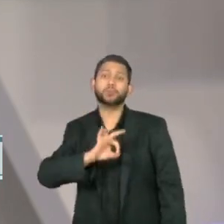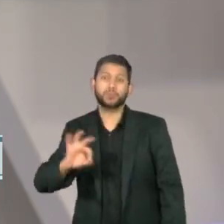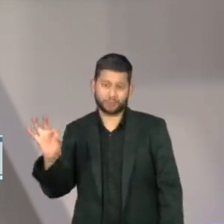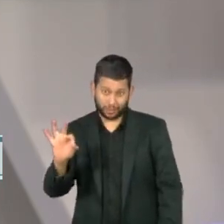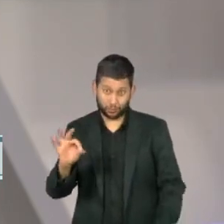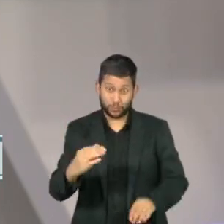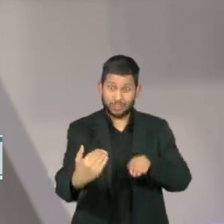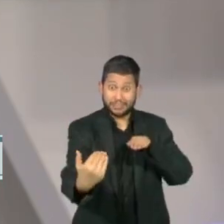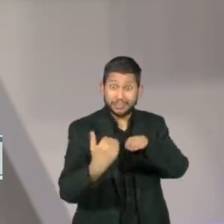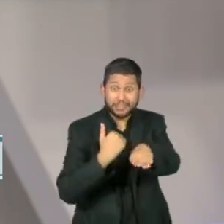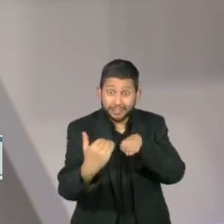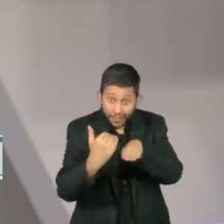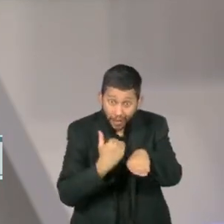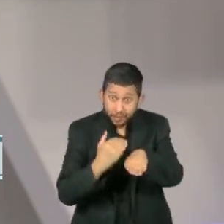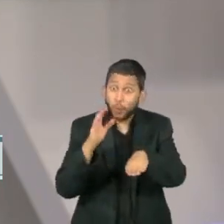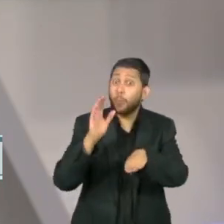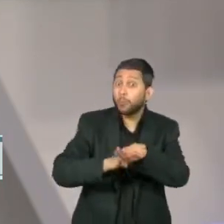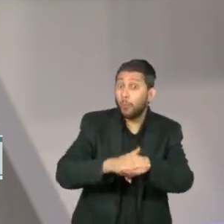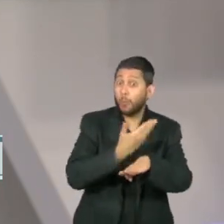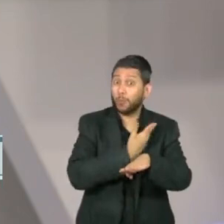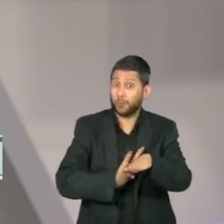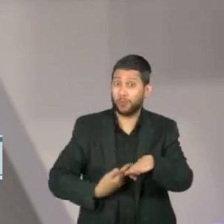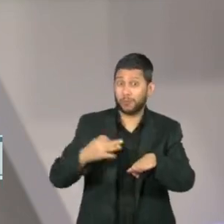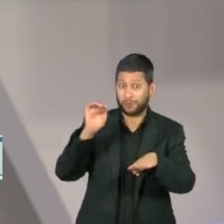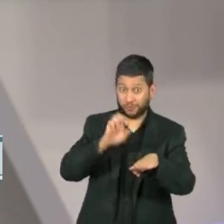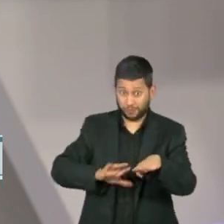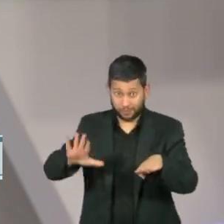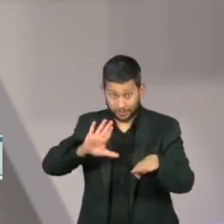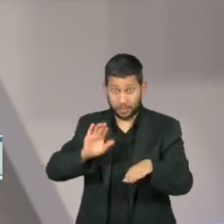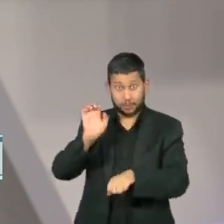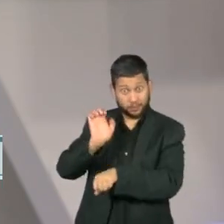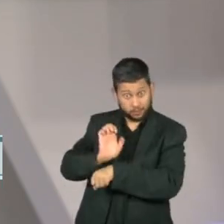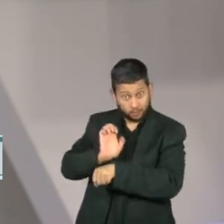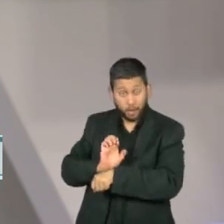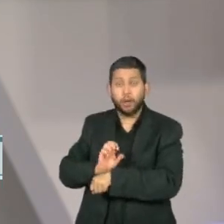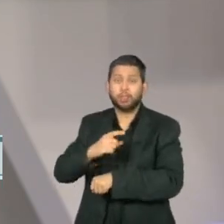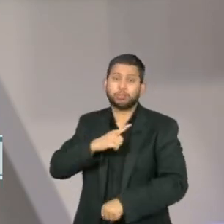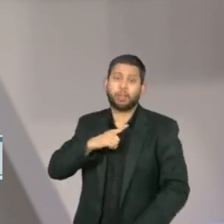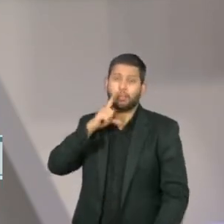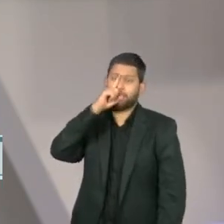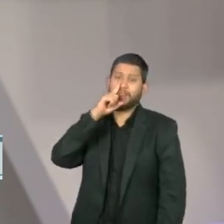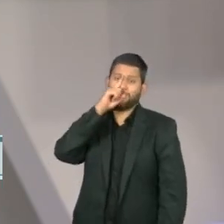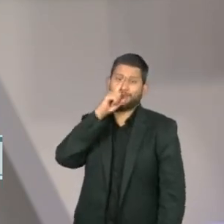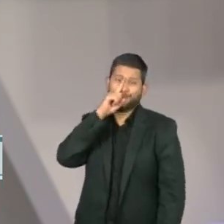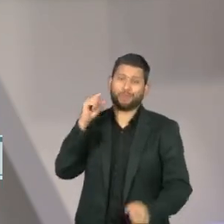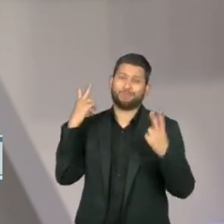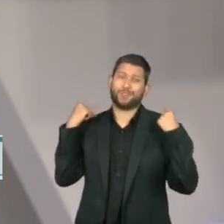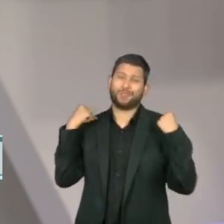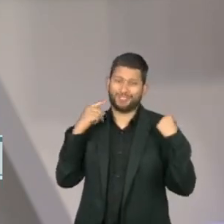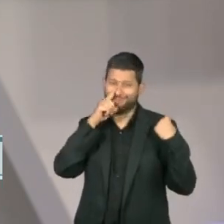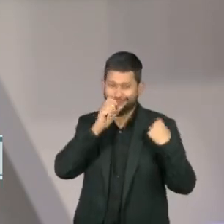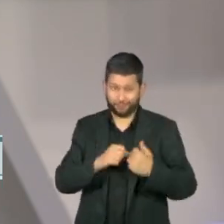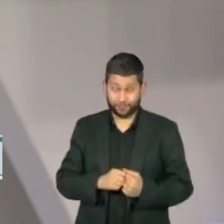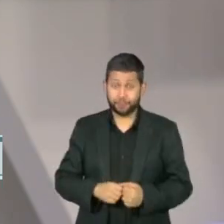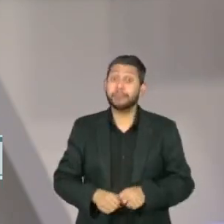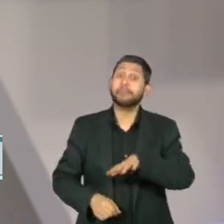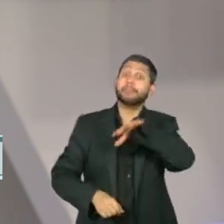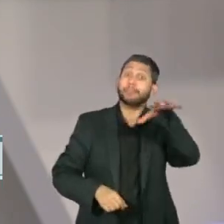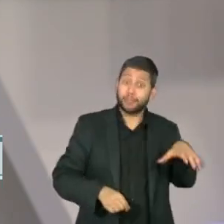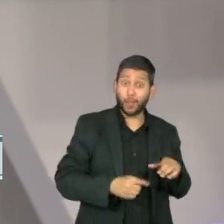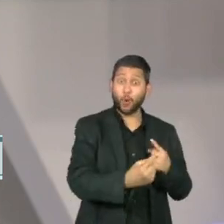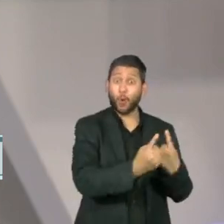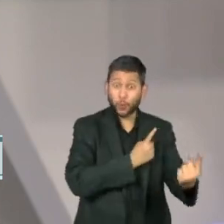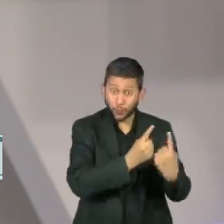público apresentam graves riscos para os motoristas. E o pior, as rodovias sob administração privada também